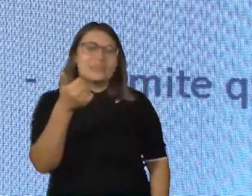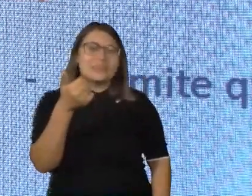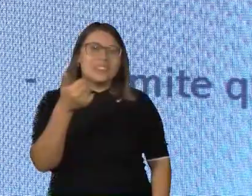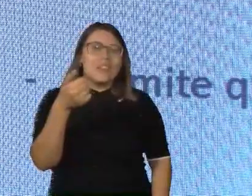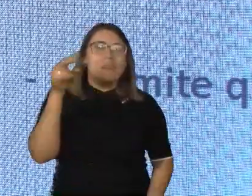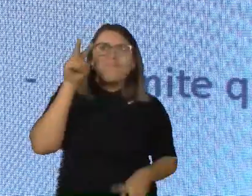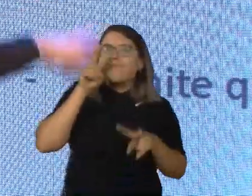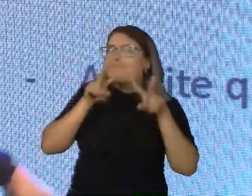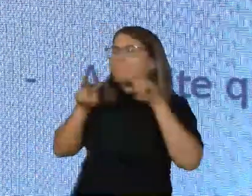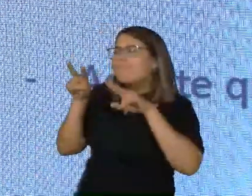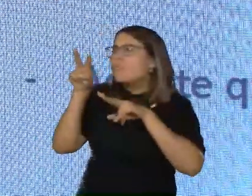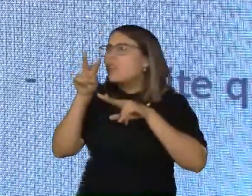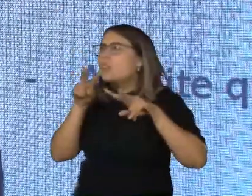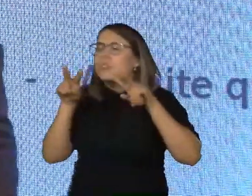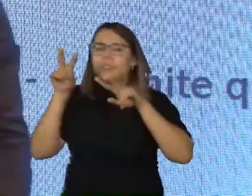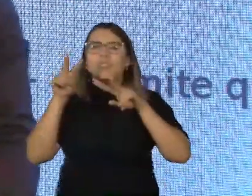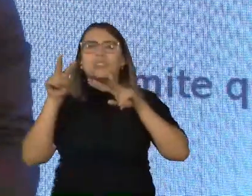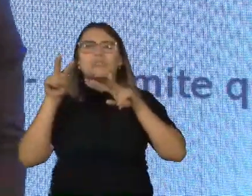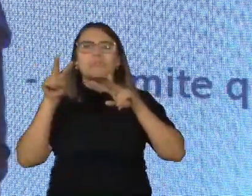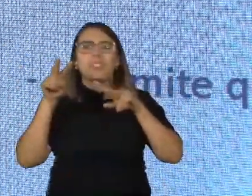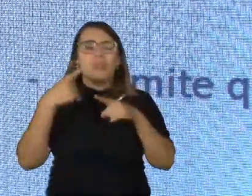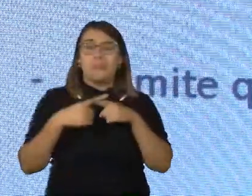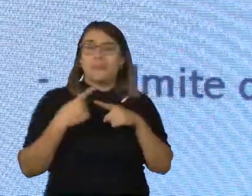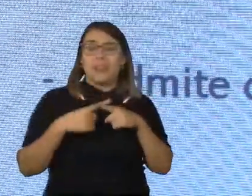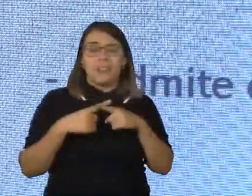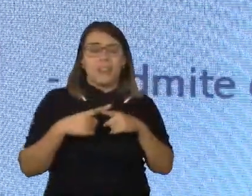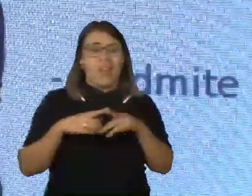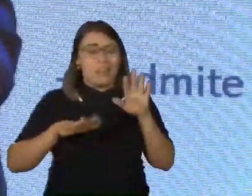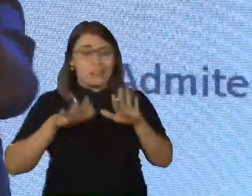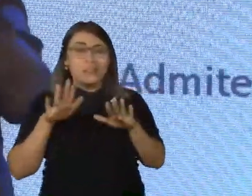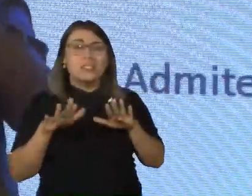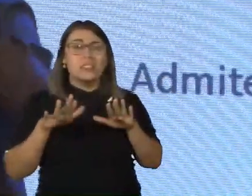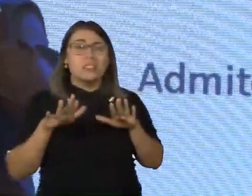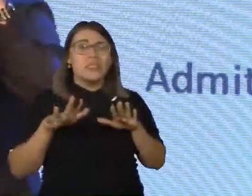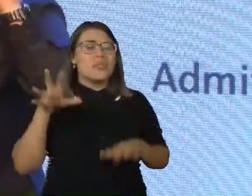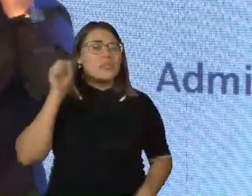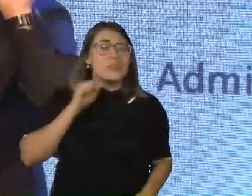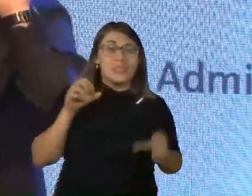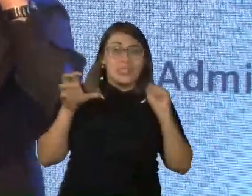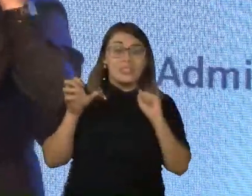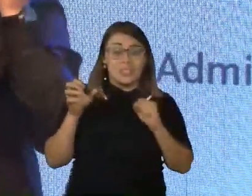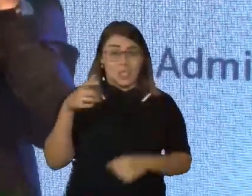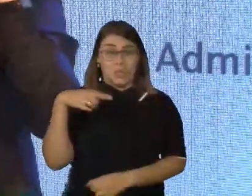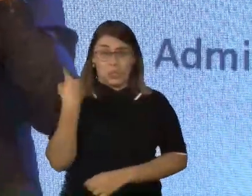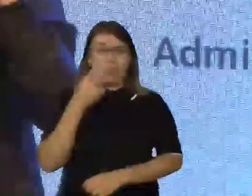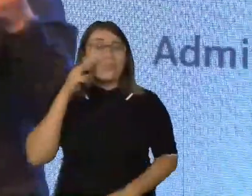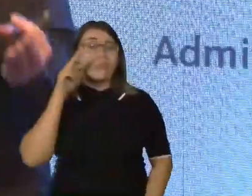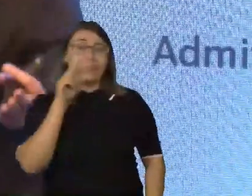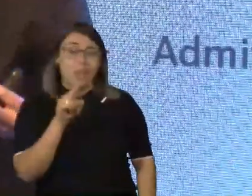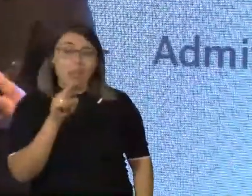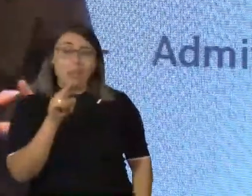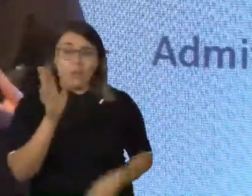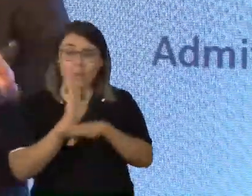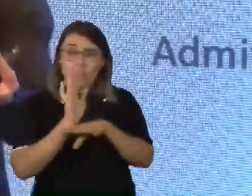observador, ouvinte, não tendencioso, porque às vezes a gente está aqui numa opção de ouvinte. A gente está aqui como virtude e o